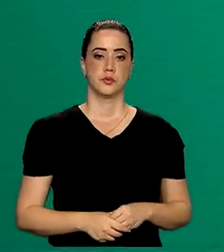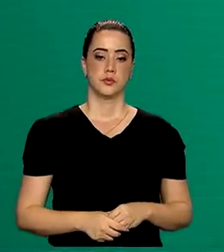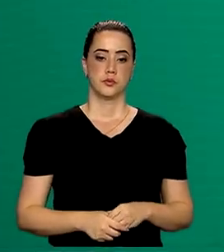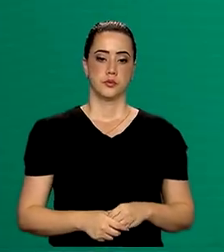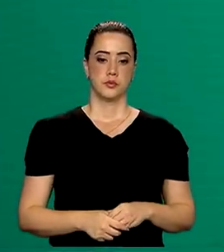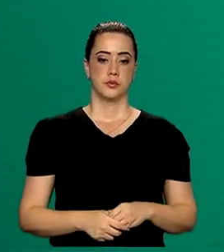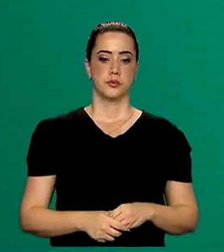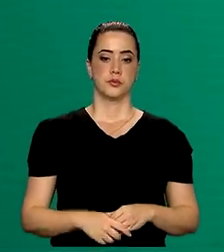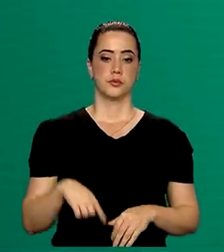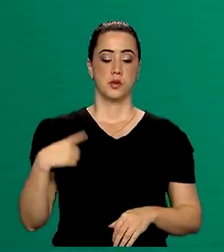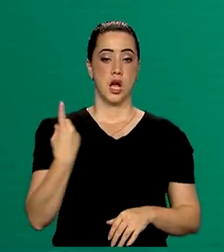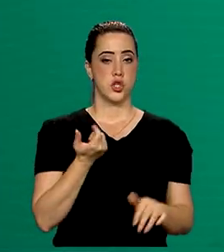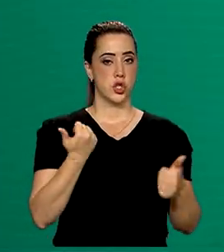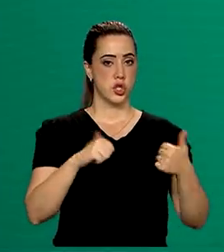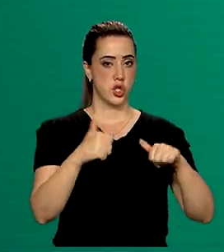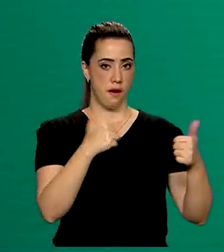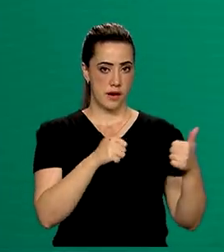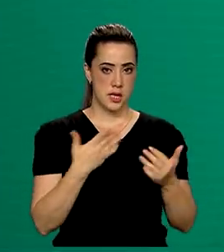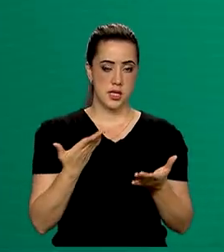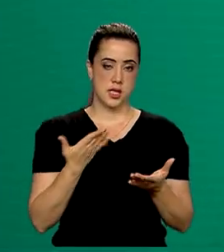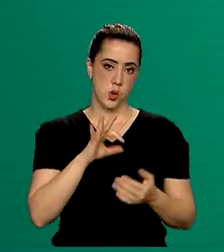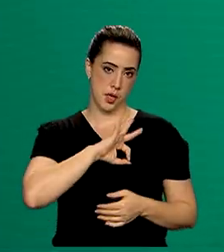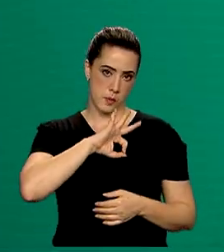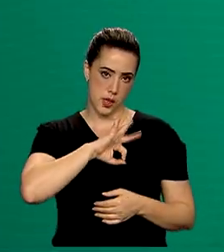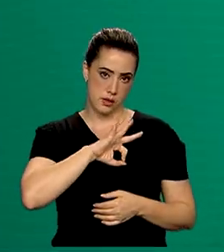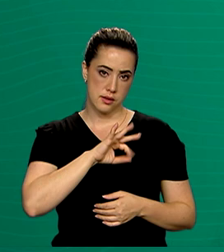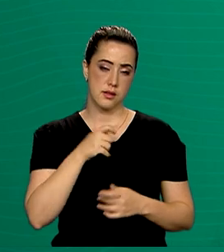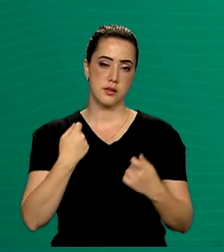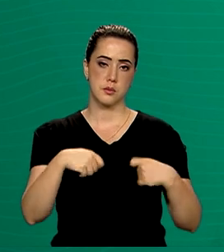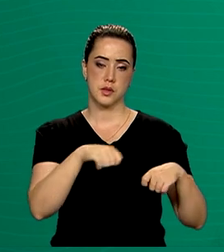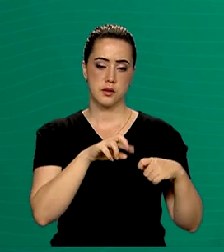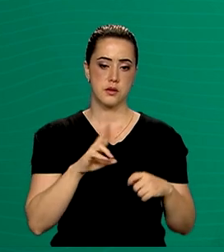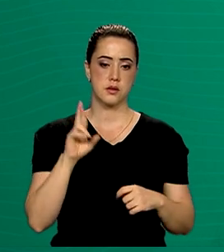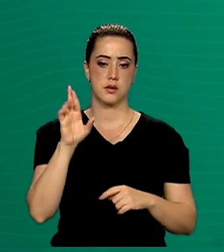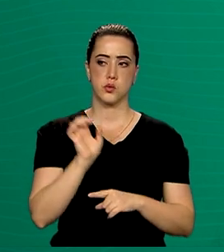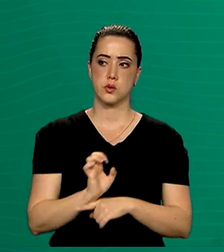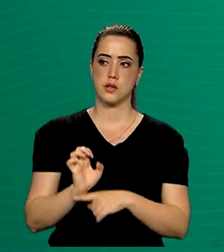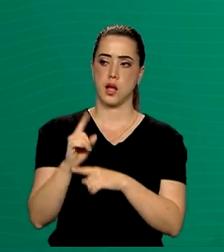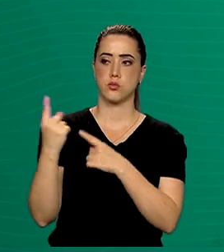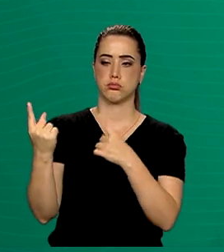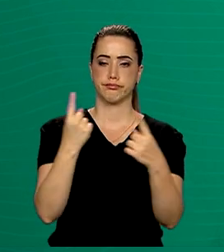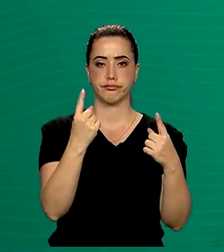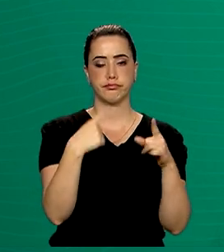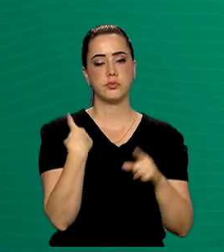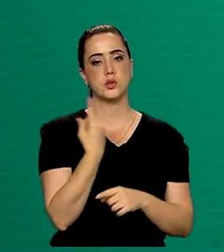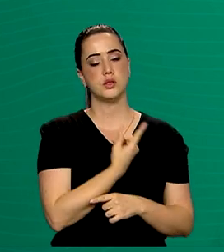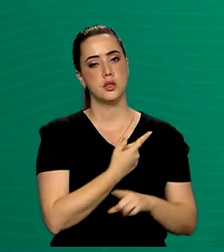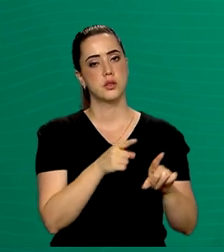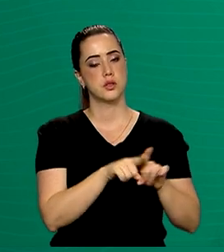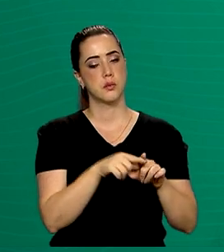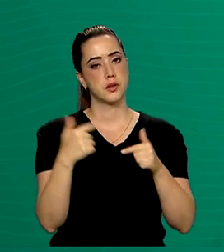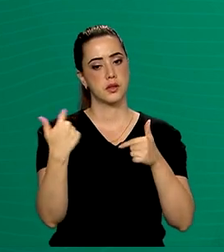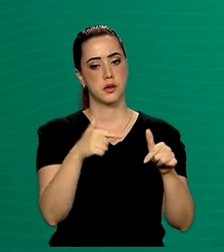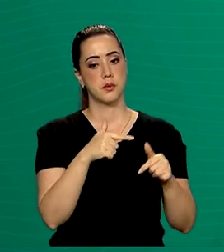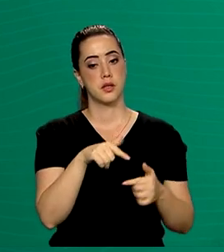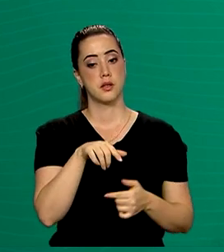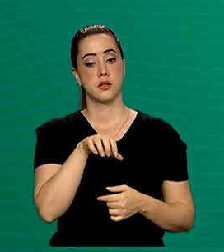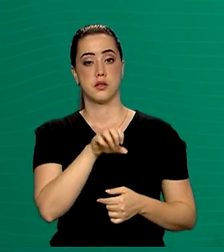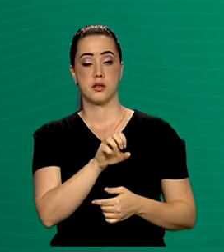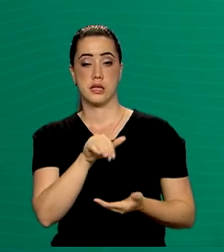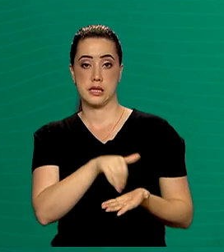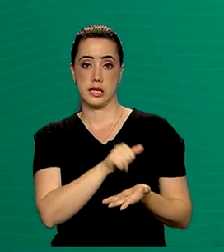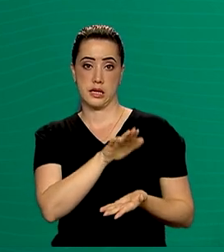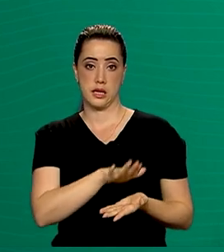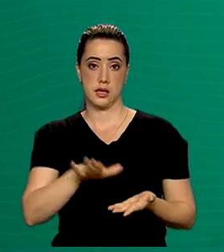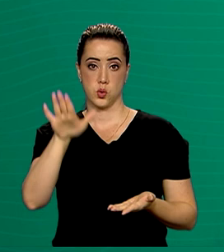Nós temos a apuração judicial que compede as autoridades estaduais e nós temos a atuação da Secretaria Nacional do